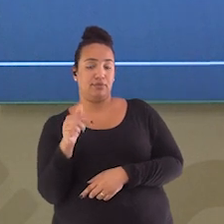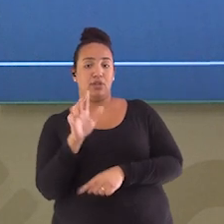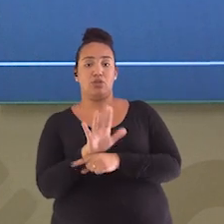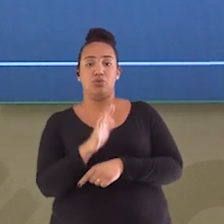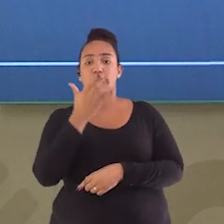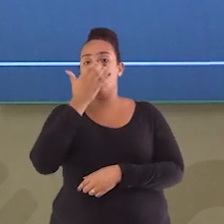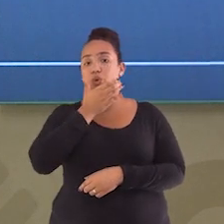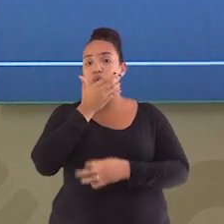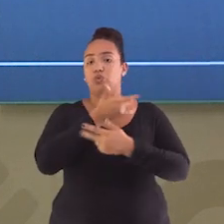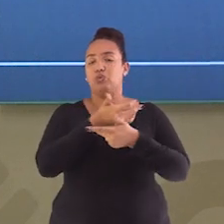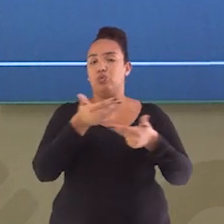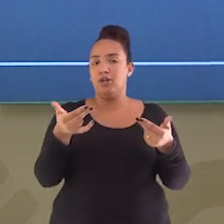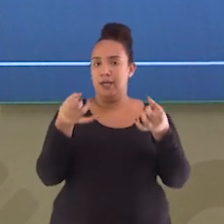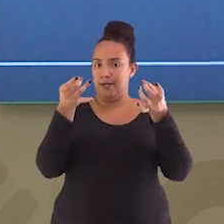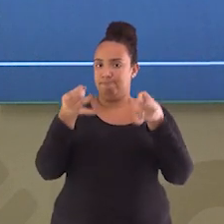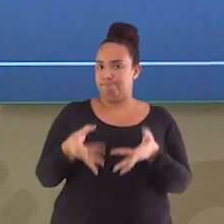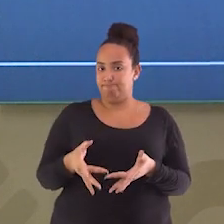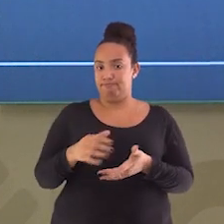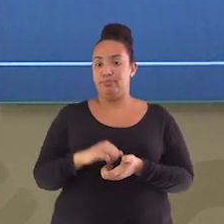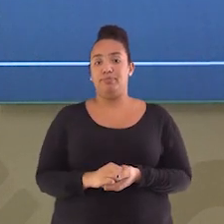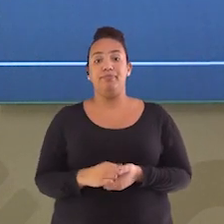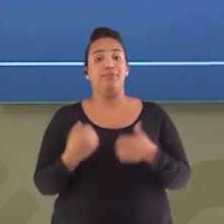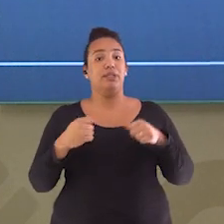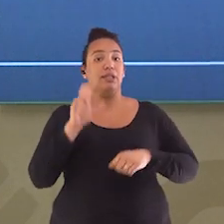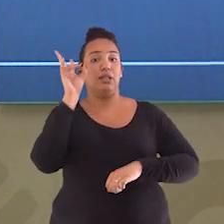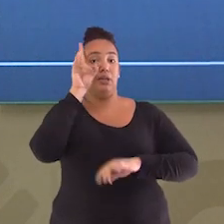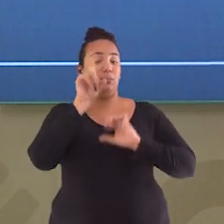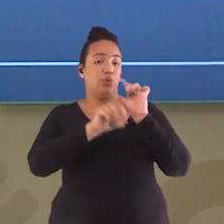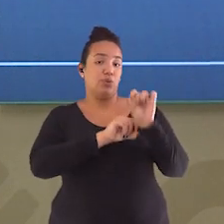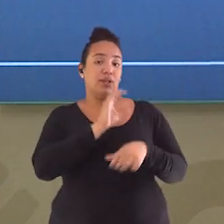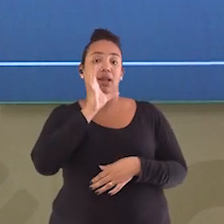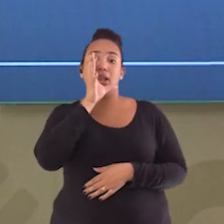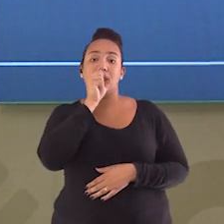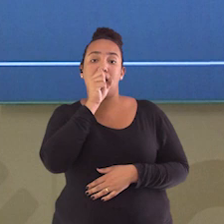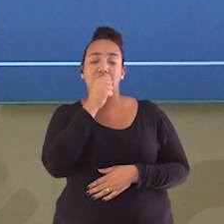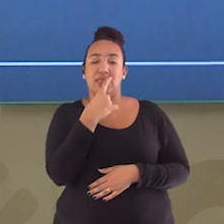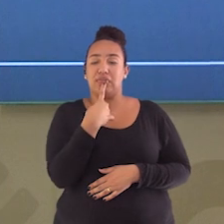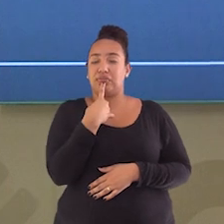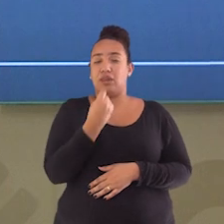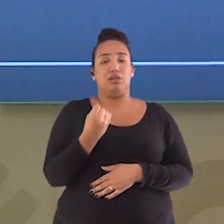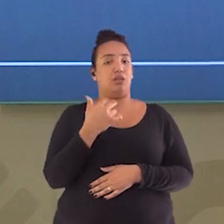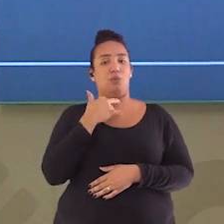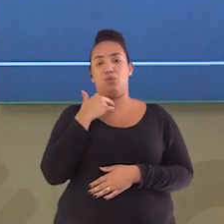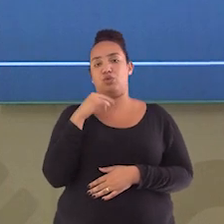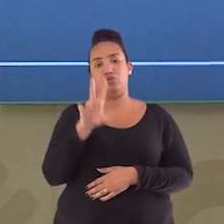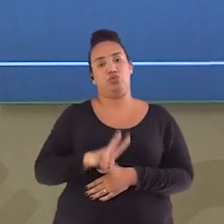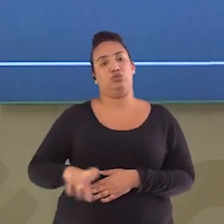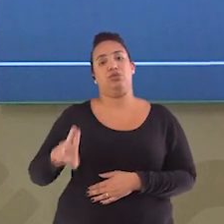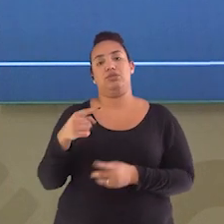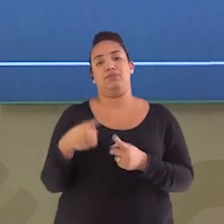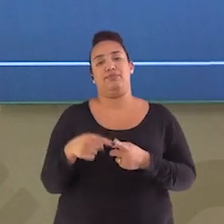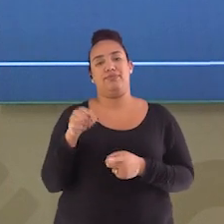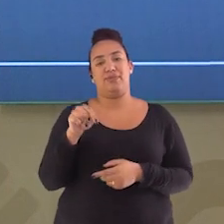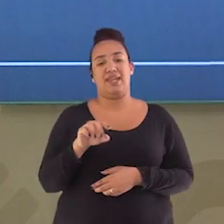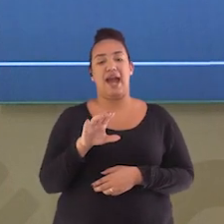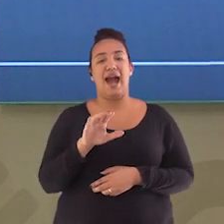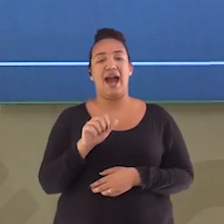Lembrando que não podem ser usados cascas de limão ou laranja por sua acidez, ela prejudica todo o processo, tá?